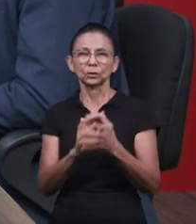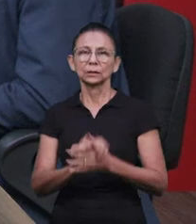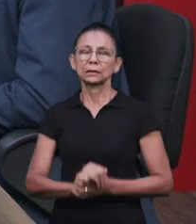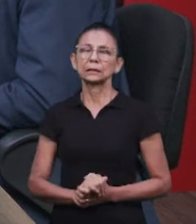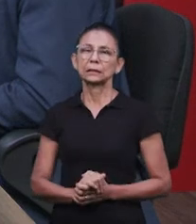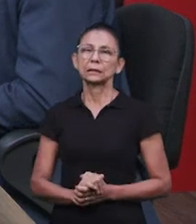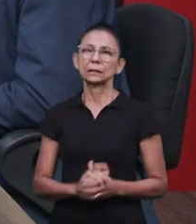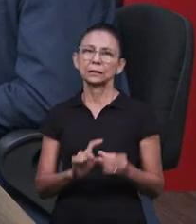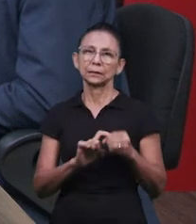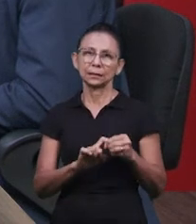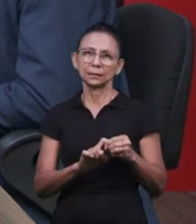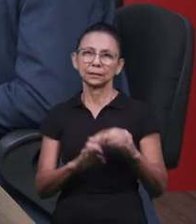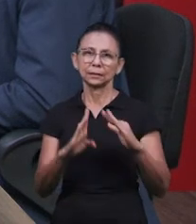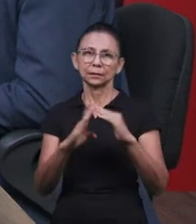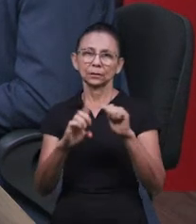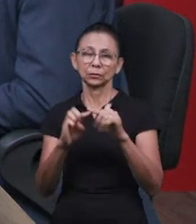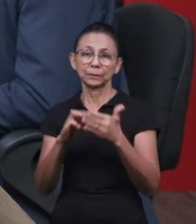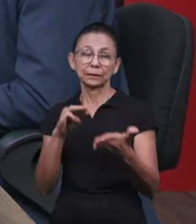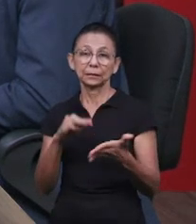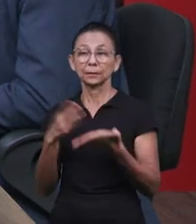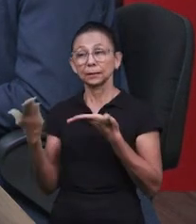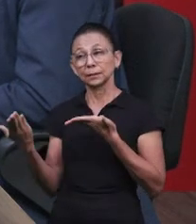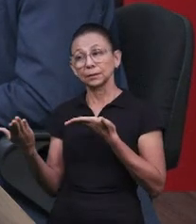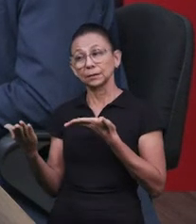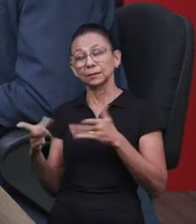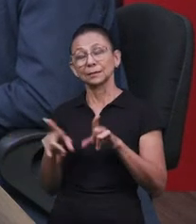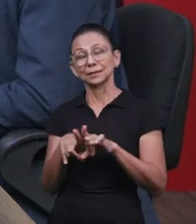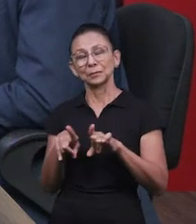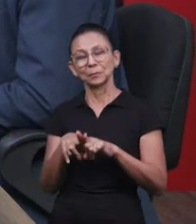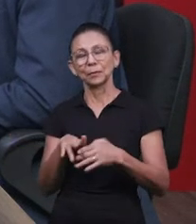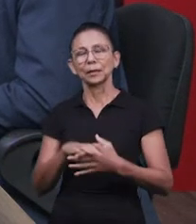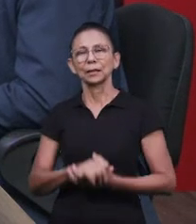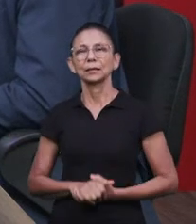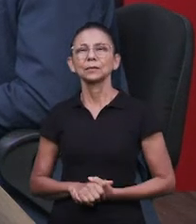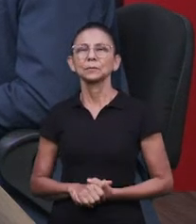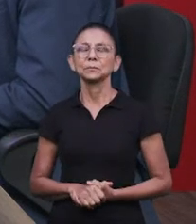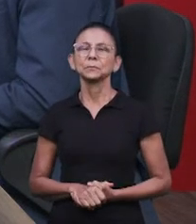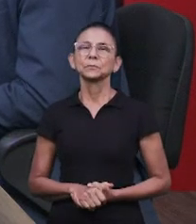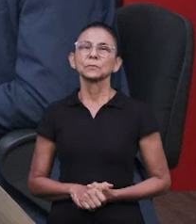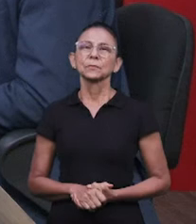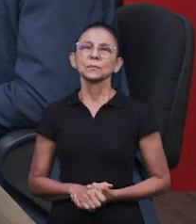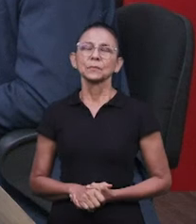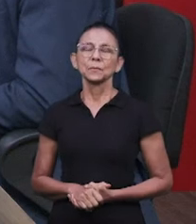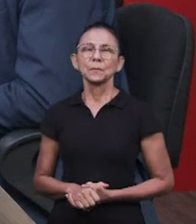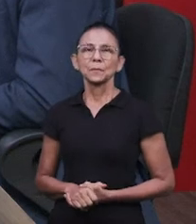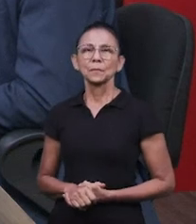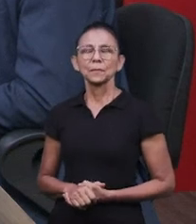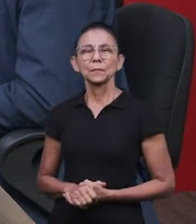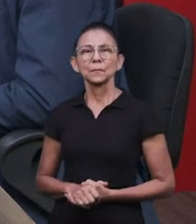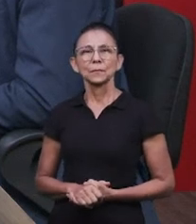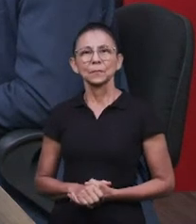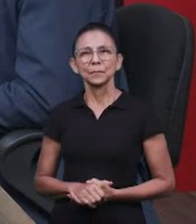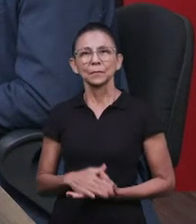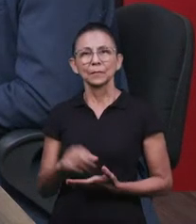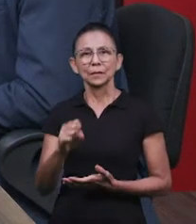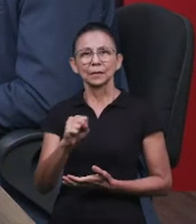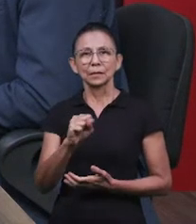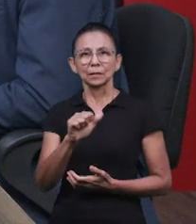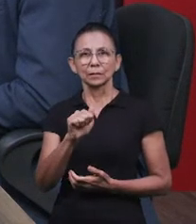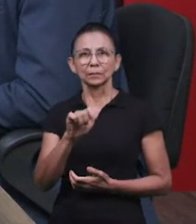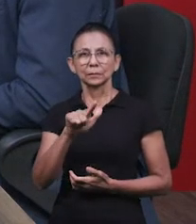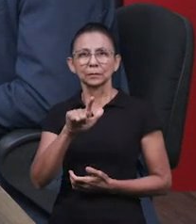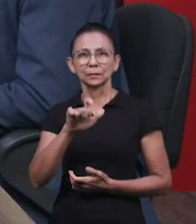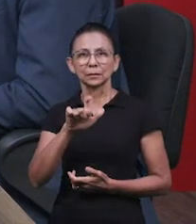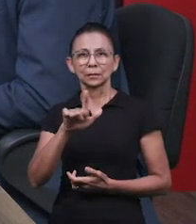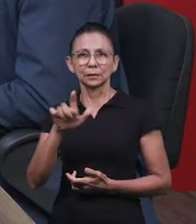vinculado a nós, a igreja que está a Maranata. Também aqui, já esteve conosco outra vez, né? Nossa irmã Flaviane